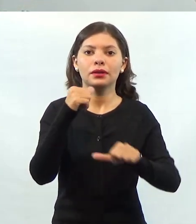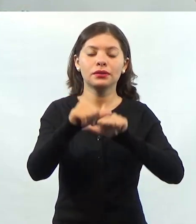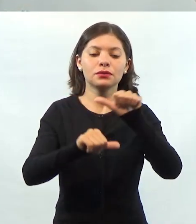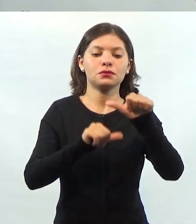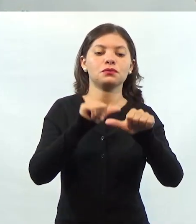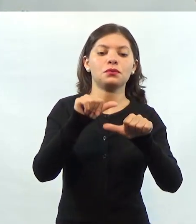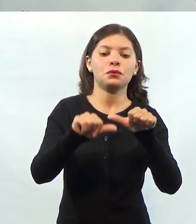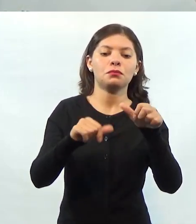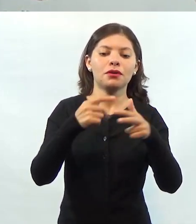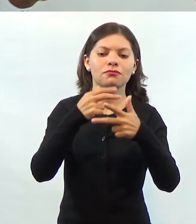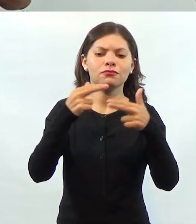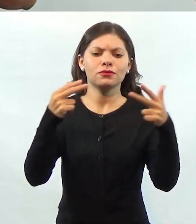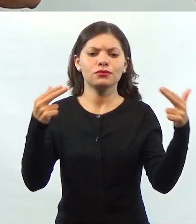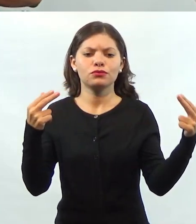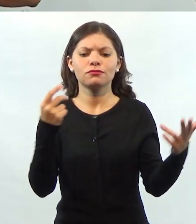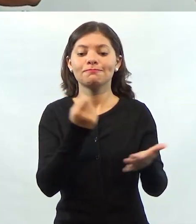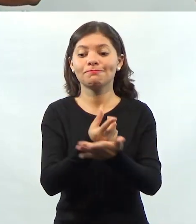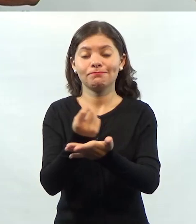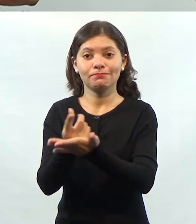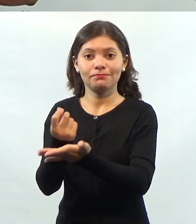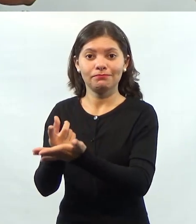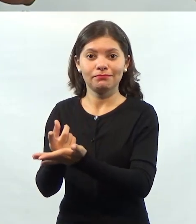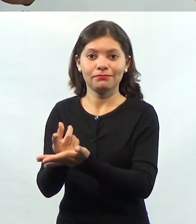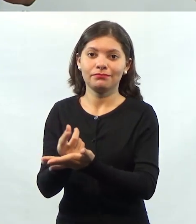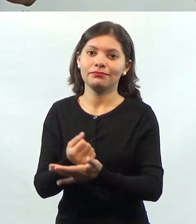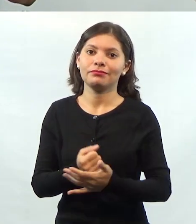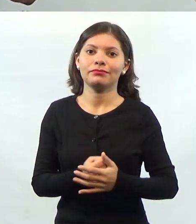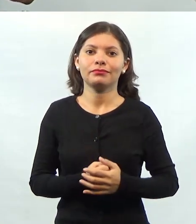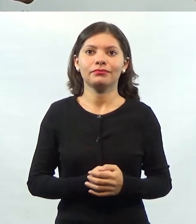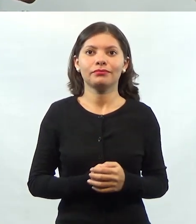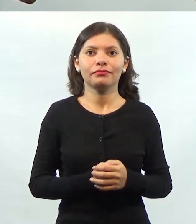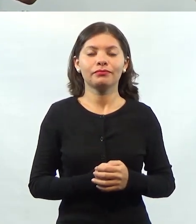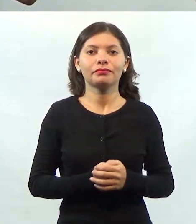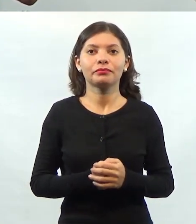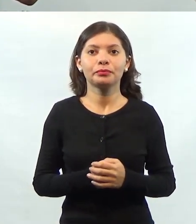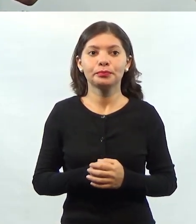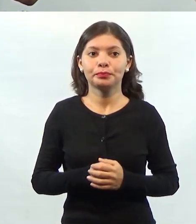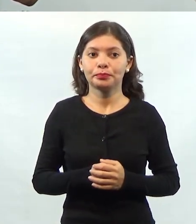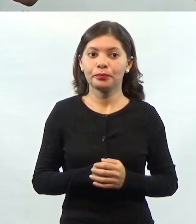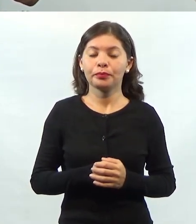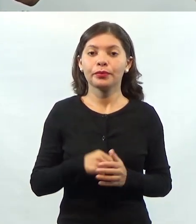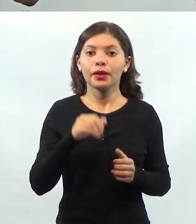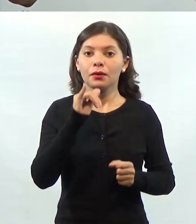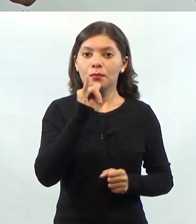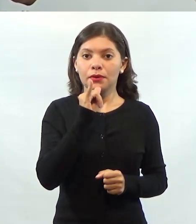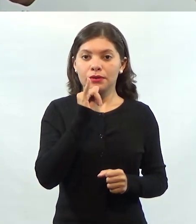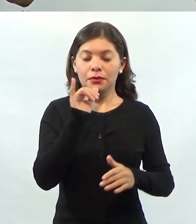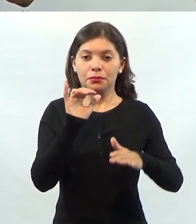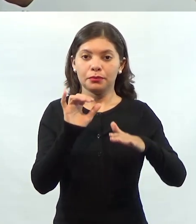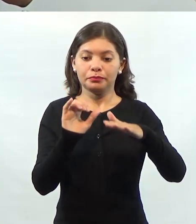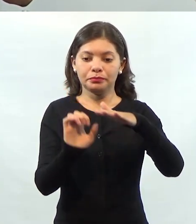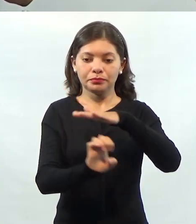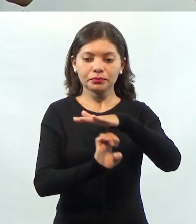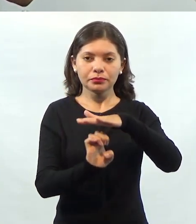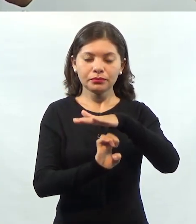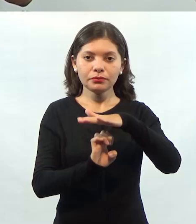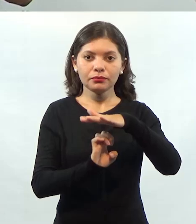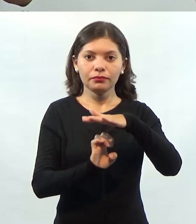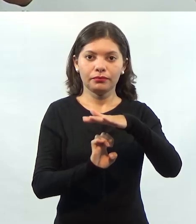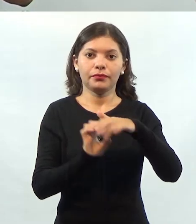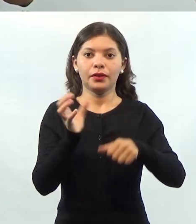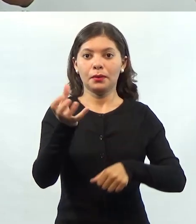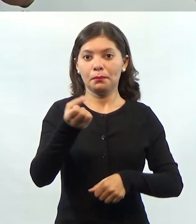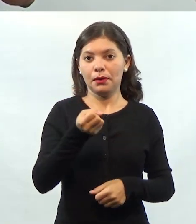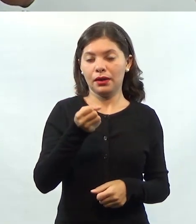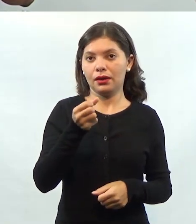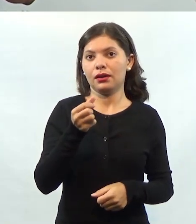produtos e revendem para outras empresas. Por exemplo, a empresa pega o minério